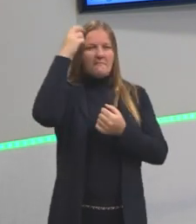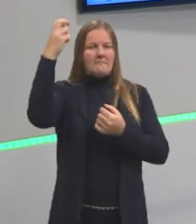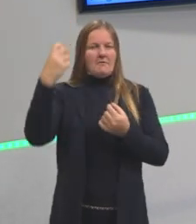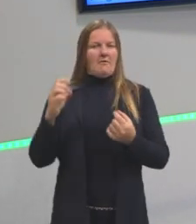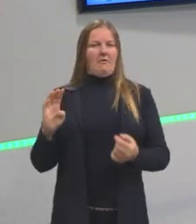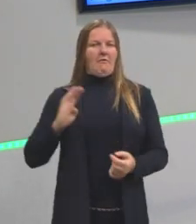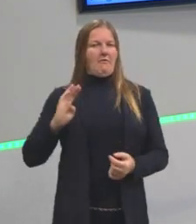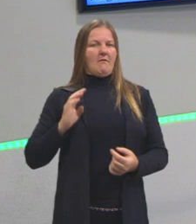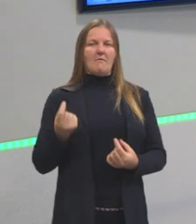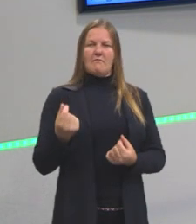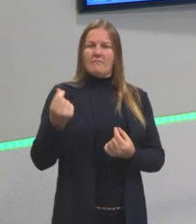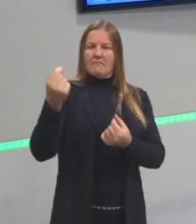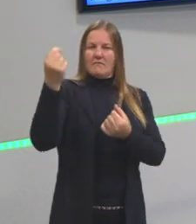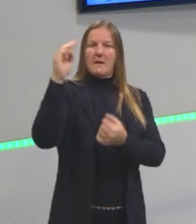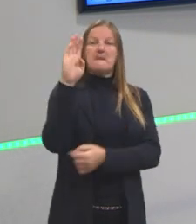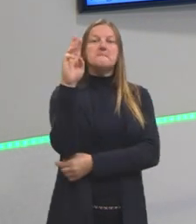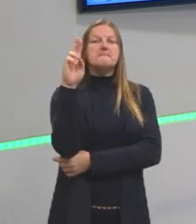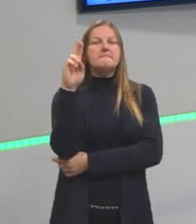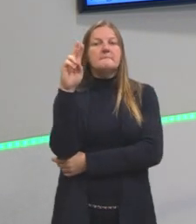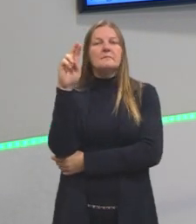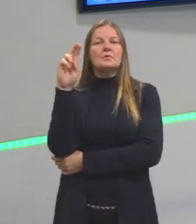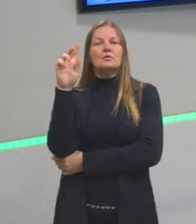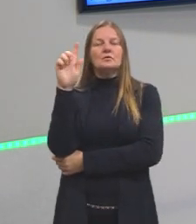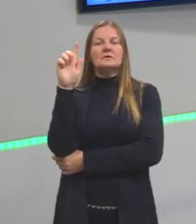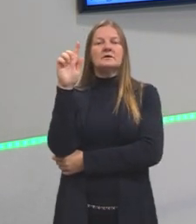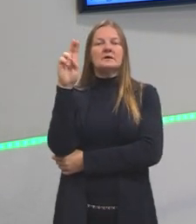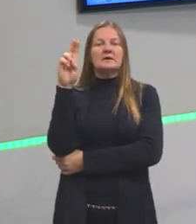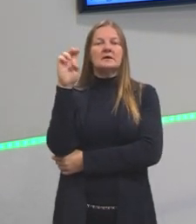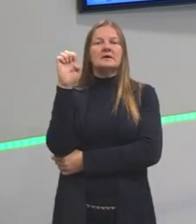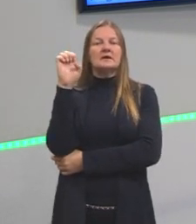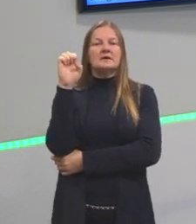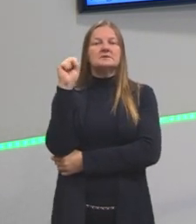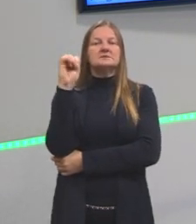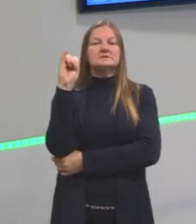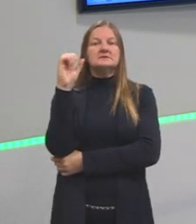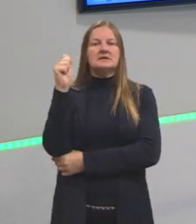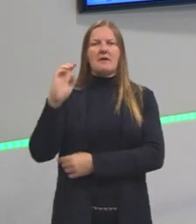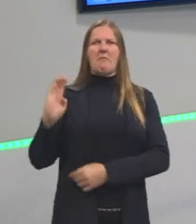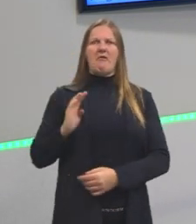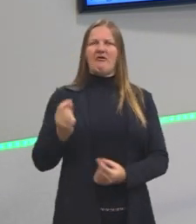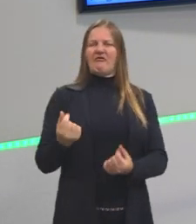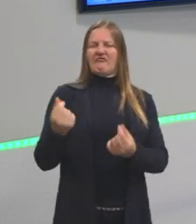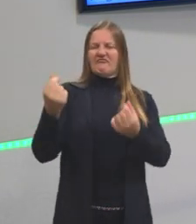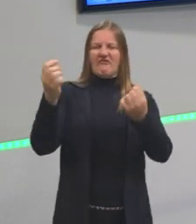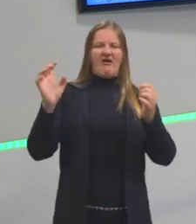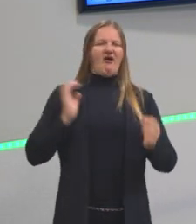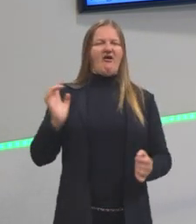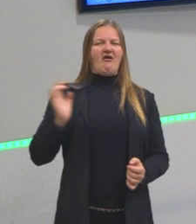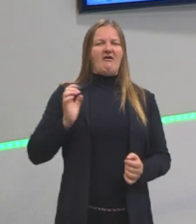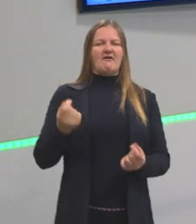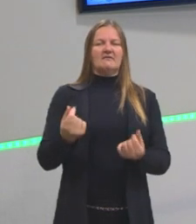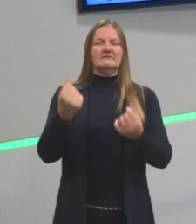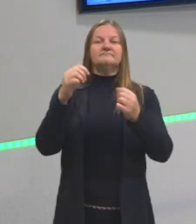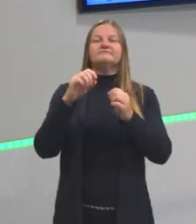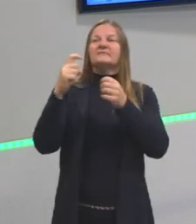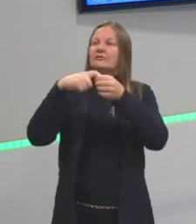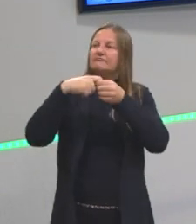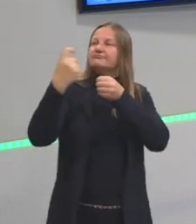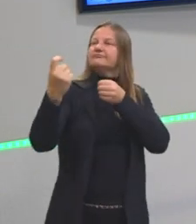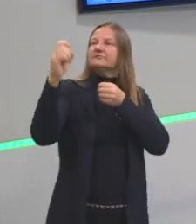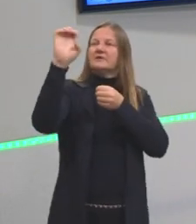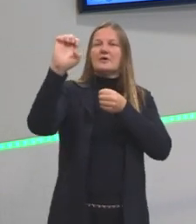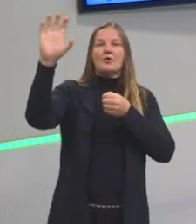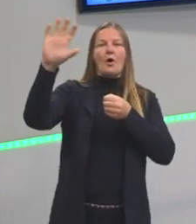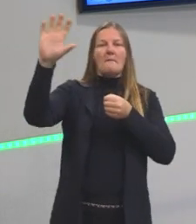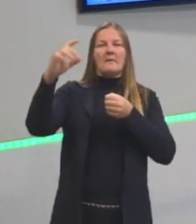estão ali fazendo uma tentativa de se desvencilhar desse poder europeu, desse poder de Portugal,